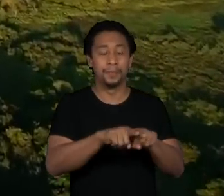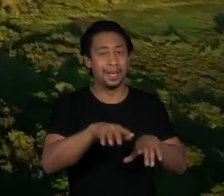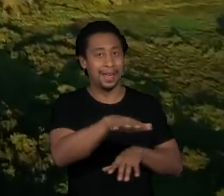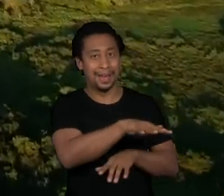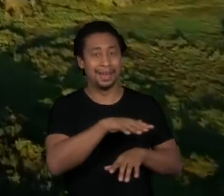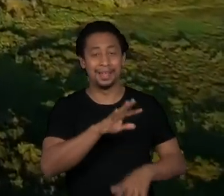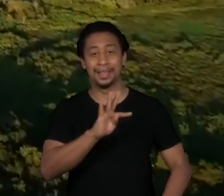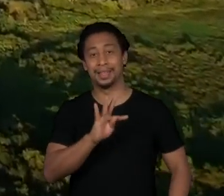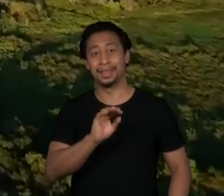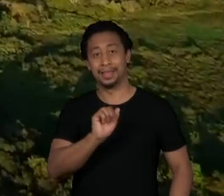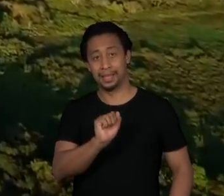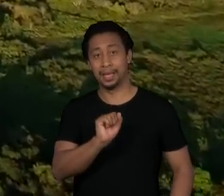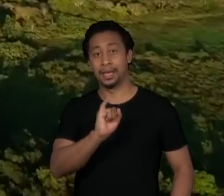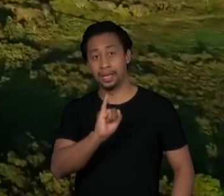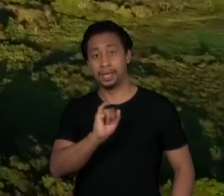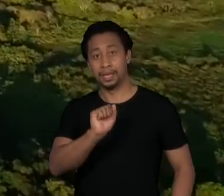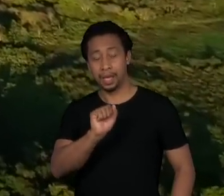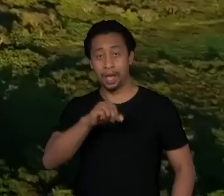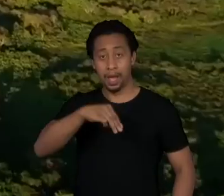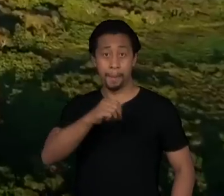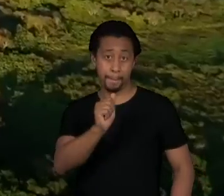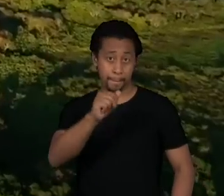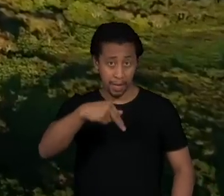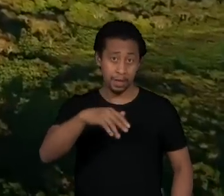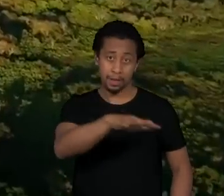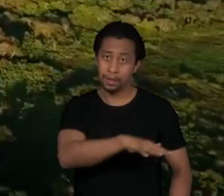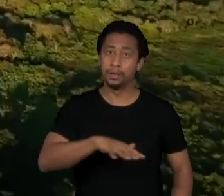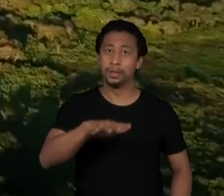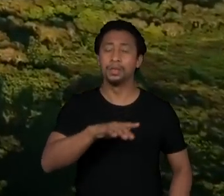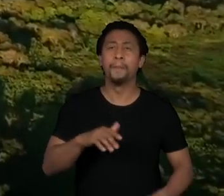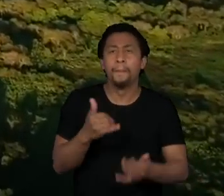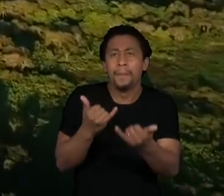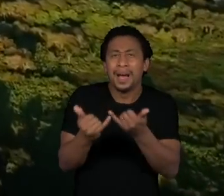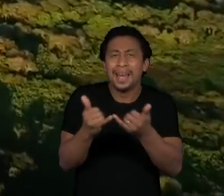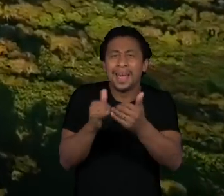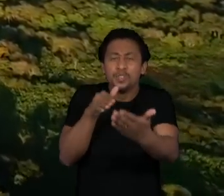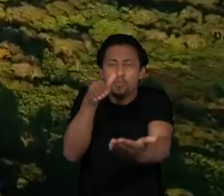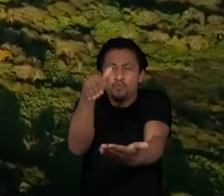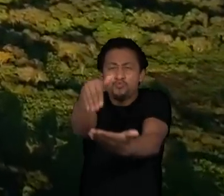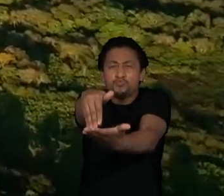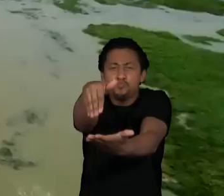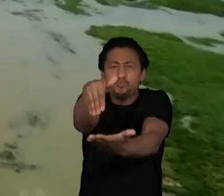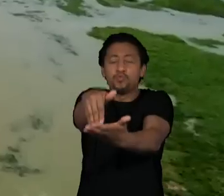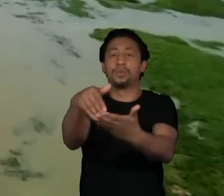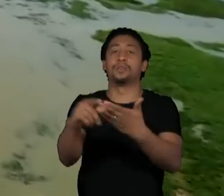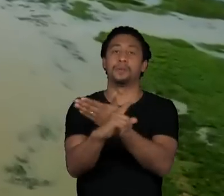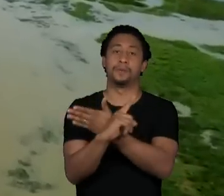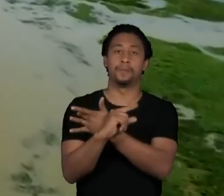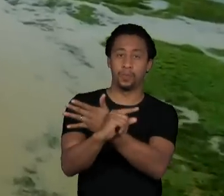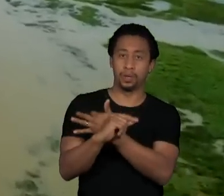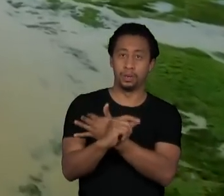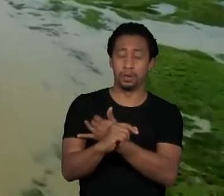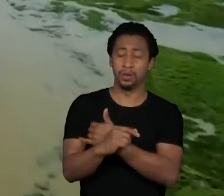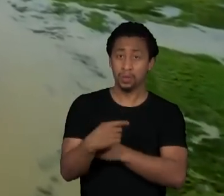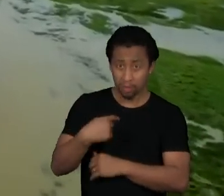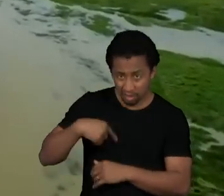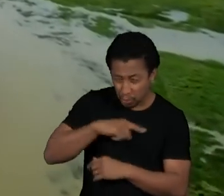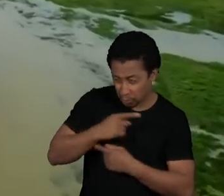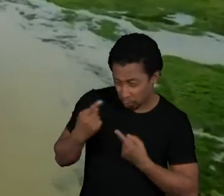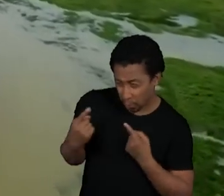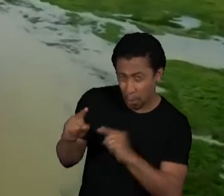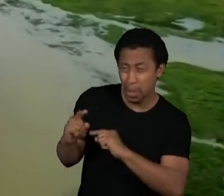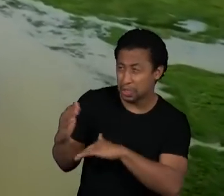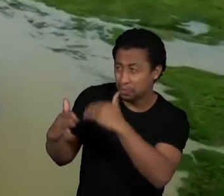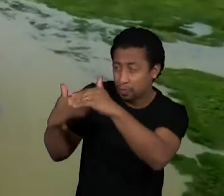muito alagada, é como se fosse o fundo do Pantanal. Não é que a gente é contra o desenvolvimento, a gente quer mostrar